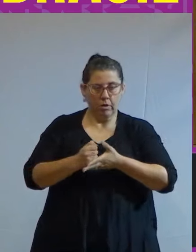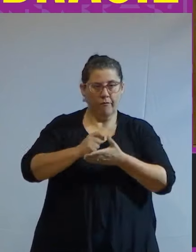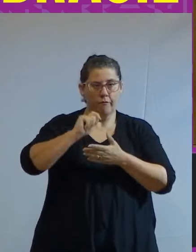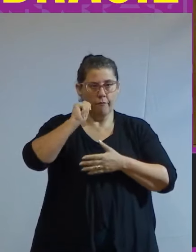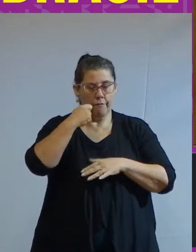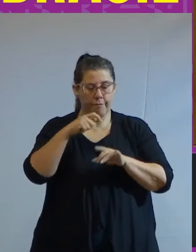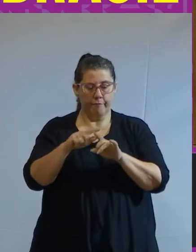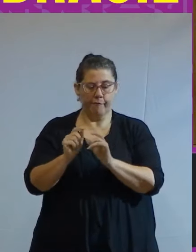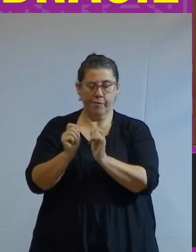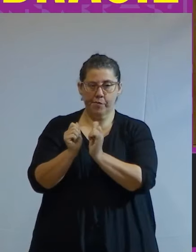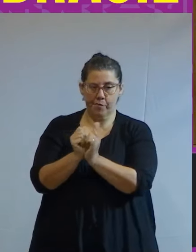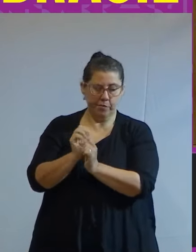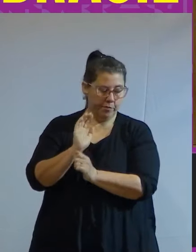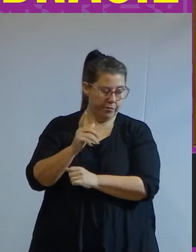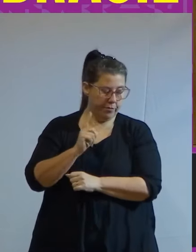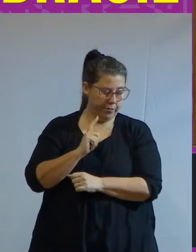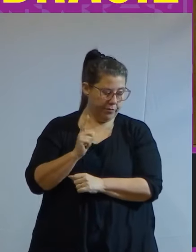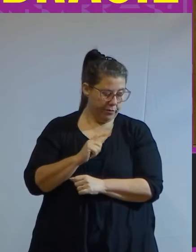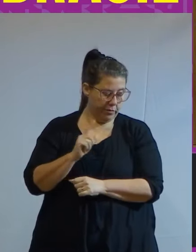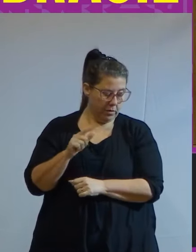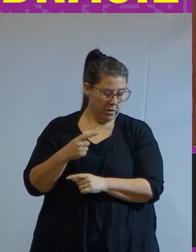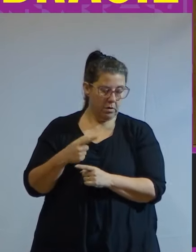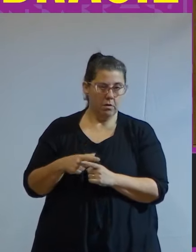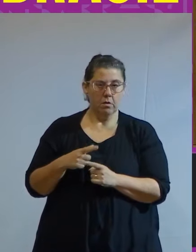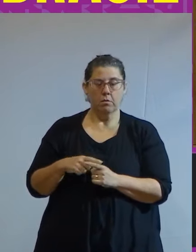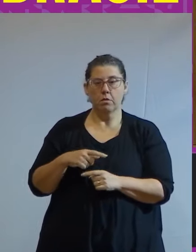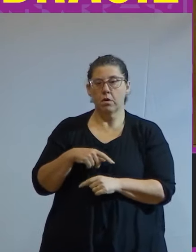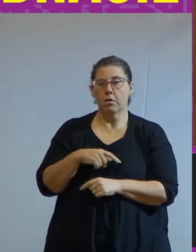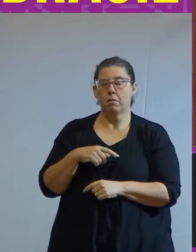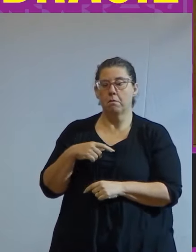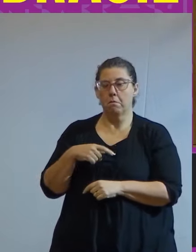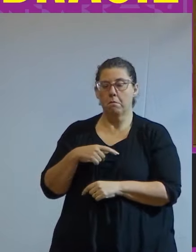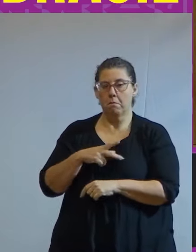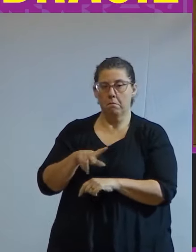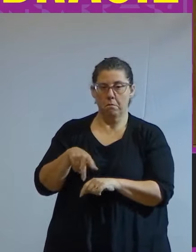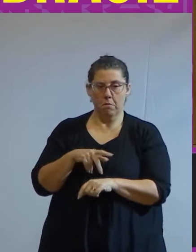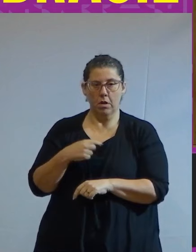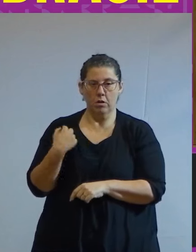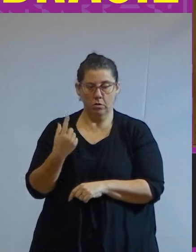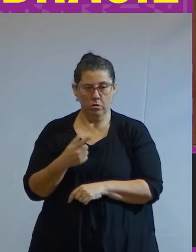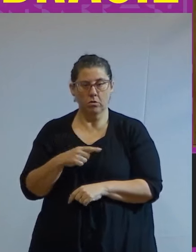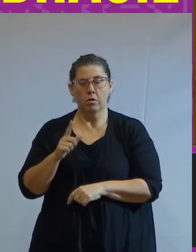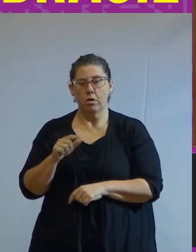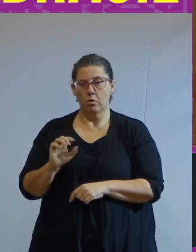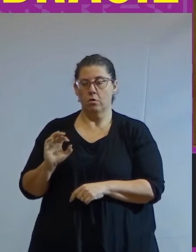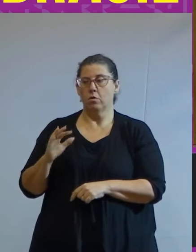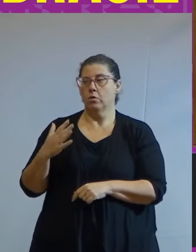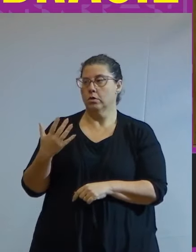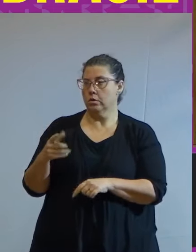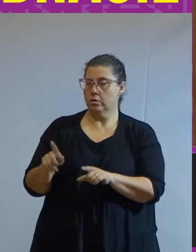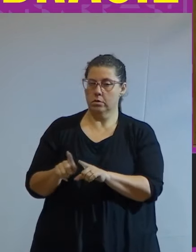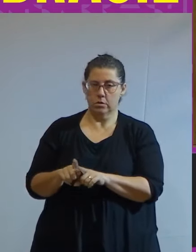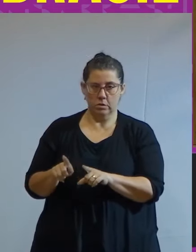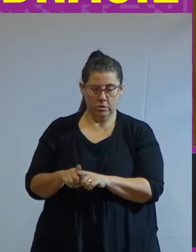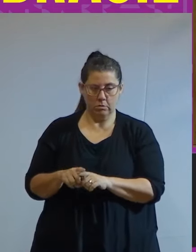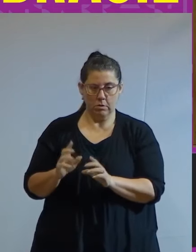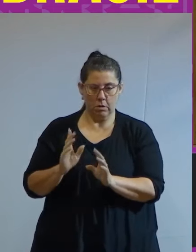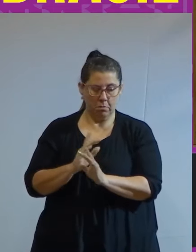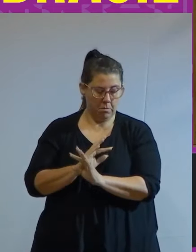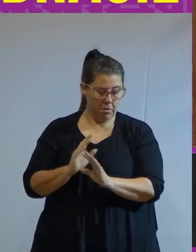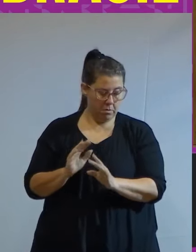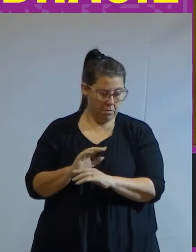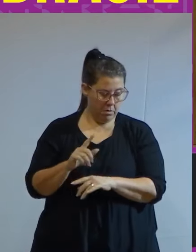remediada tinha escravos isso porque em nosso país a escravidão era um fenômeno também urbano